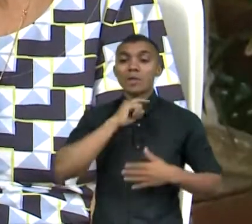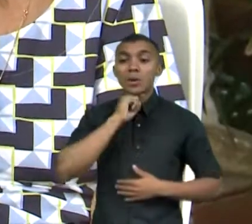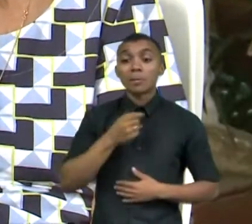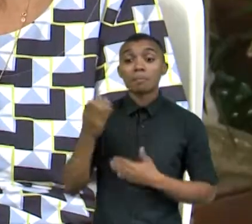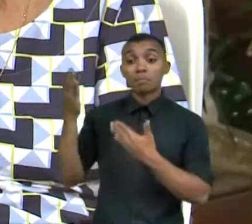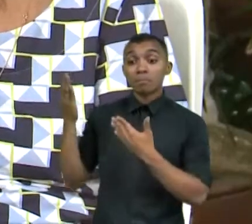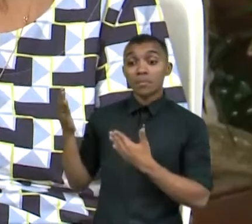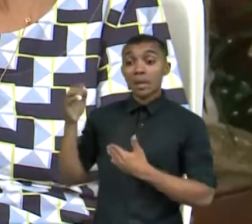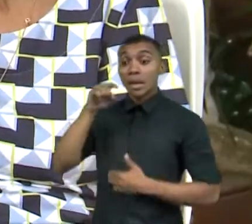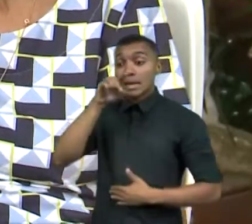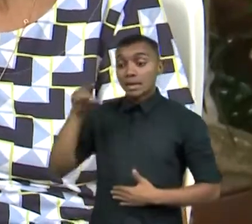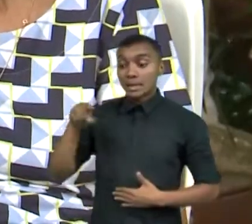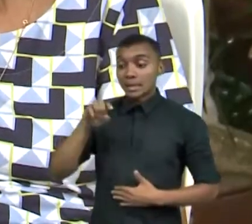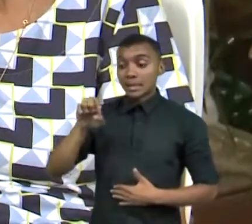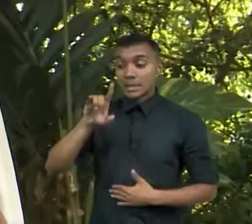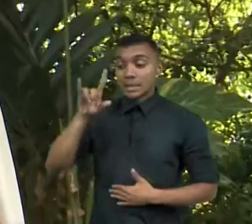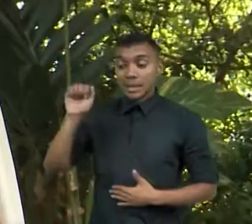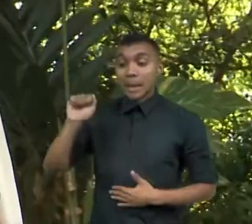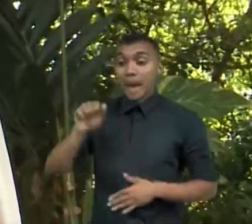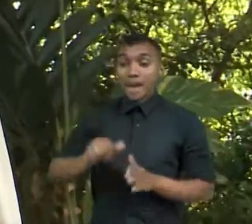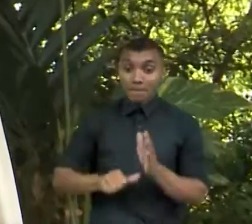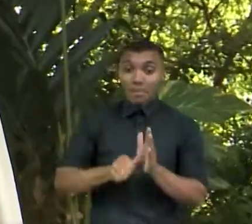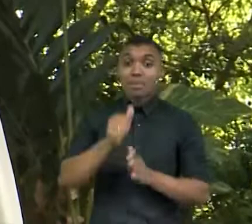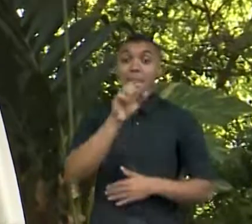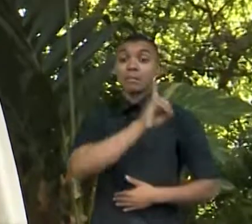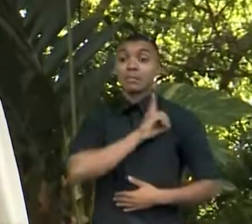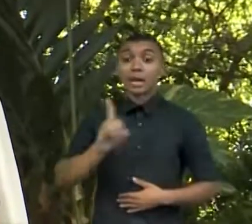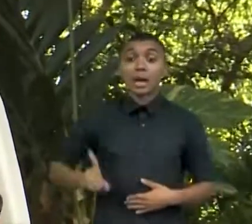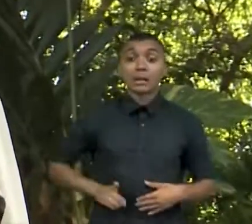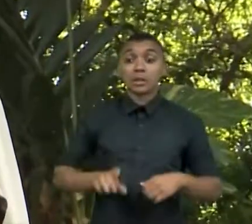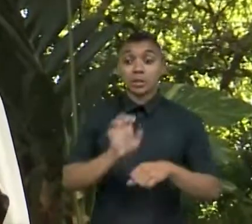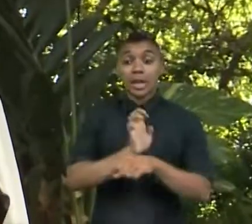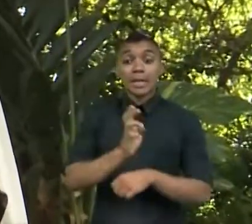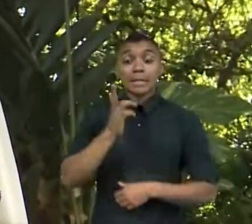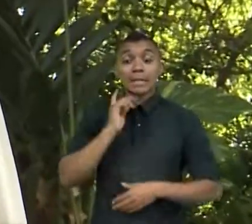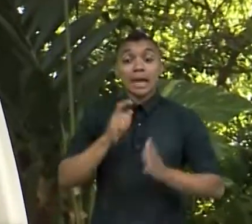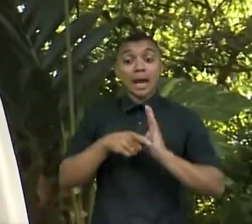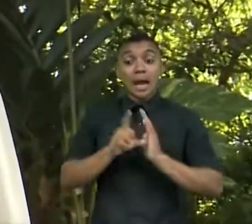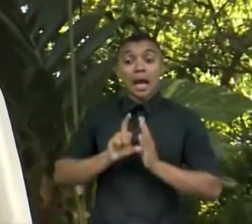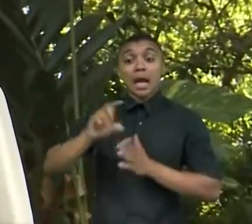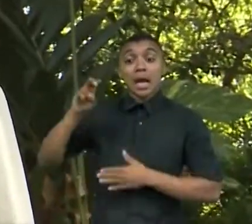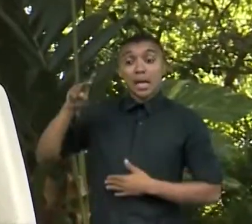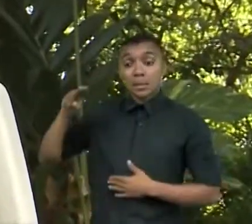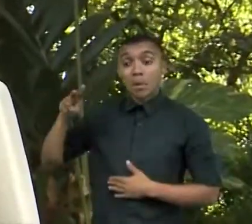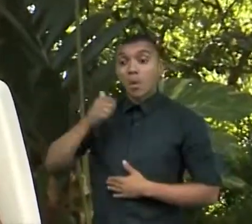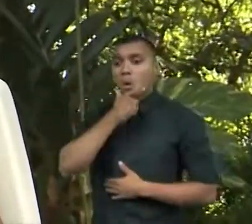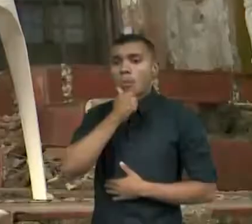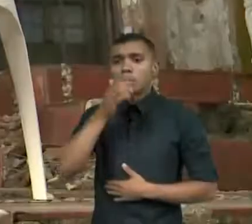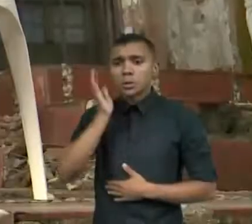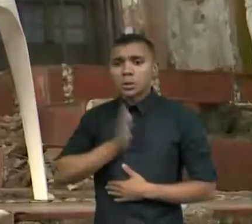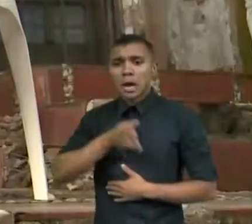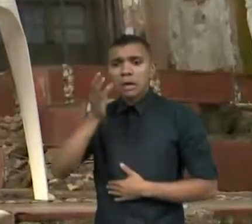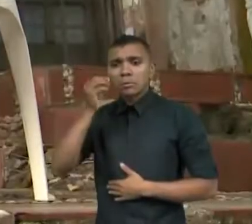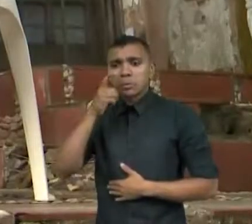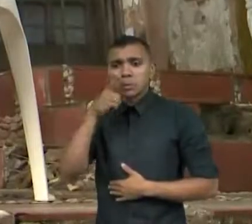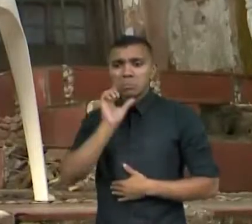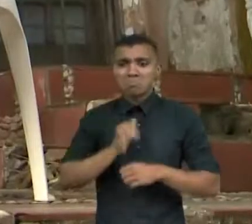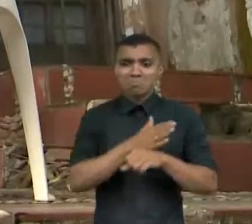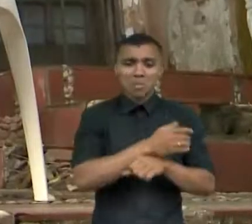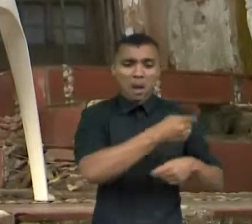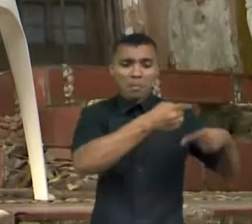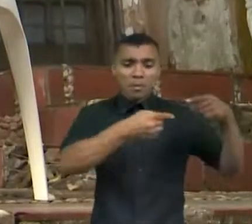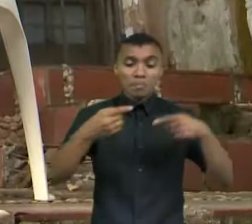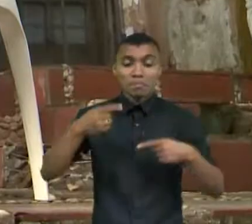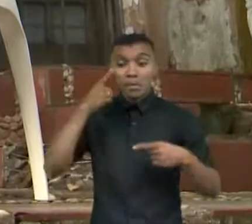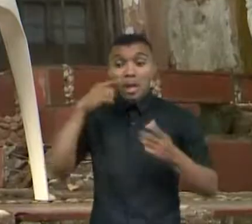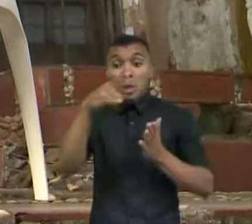foi a primeira deputada do Ceará. Apesar de seus irmãos já terem ocupado cadeiras no parlamento, os relatos históricos